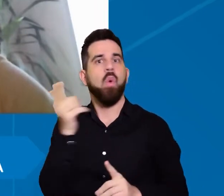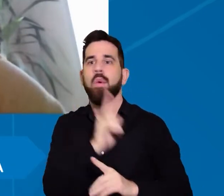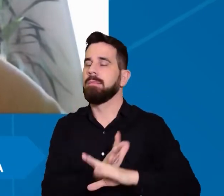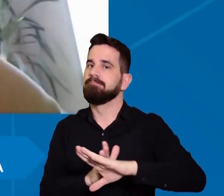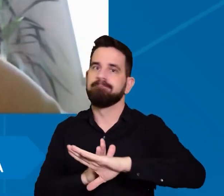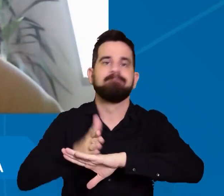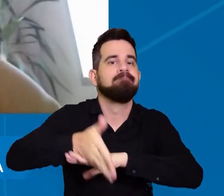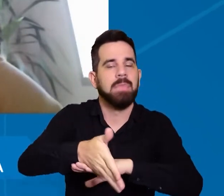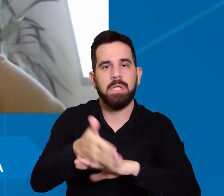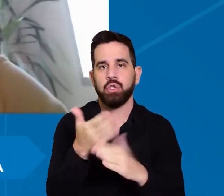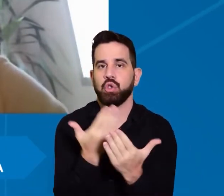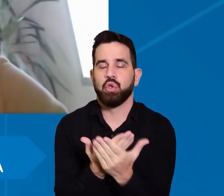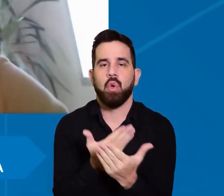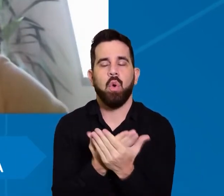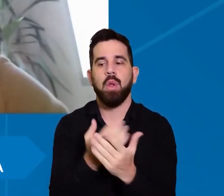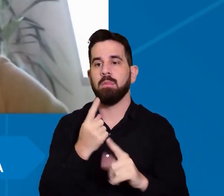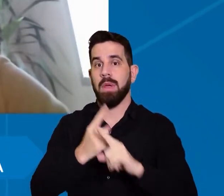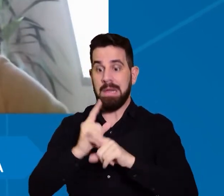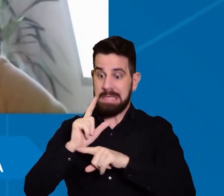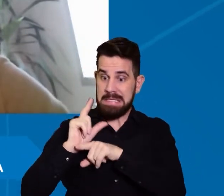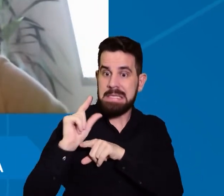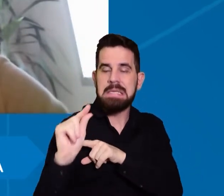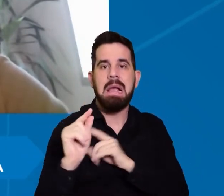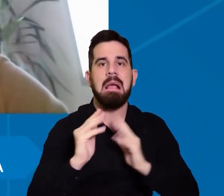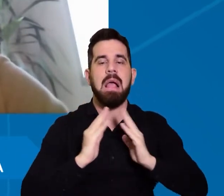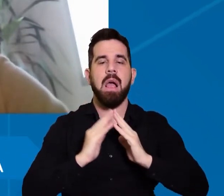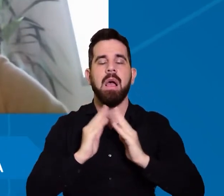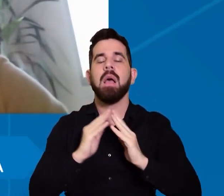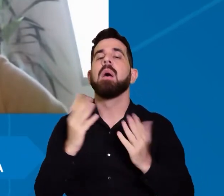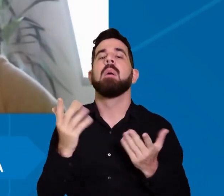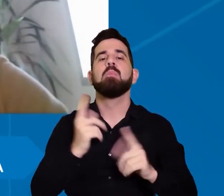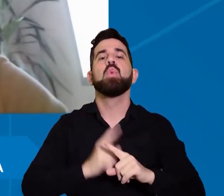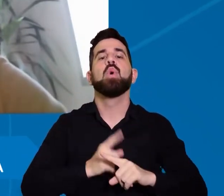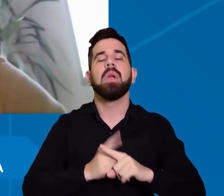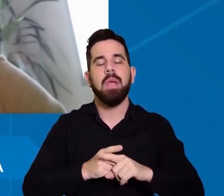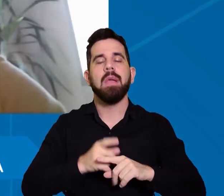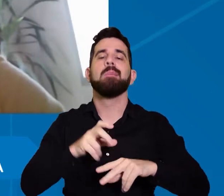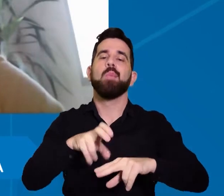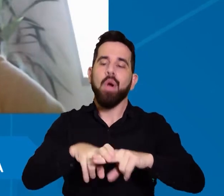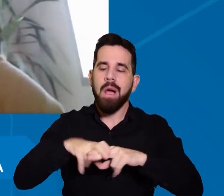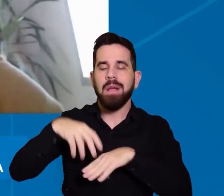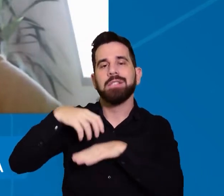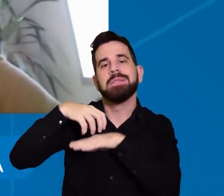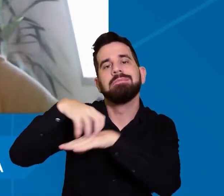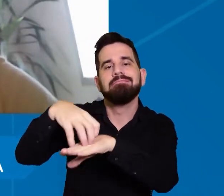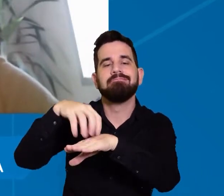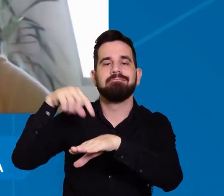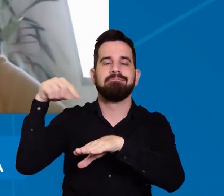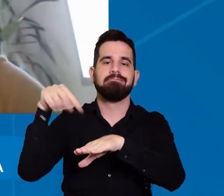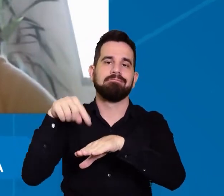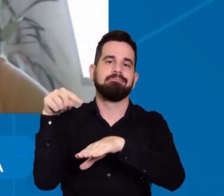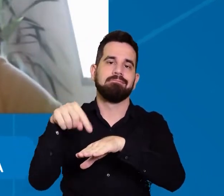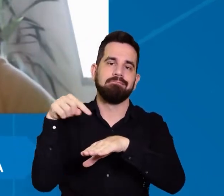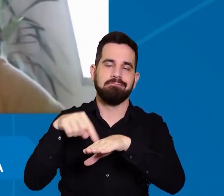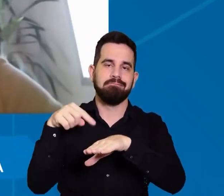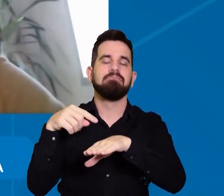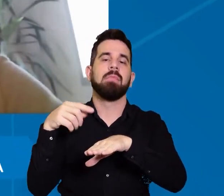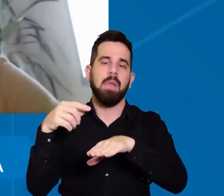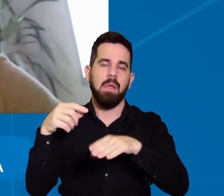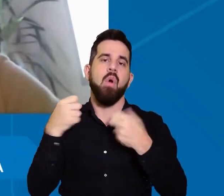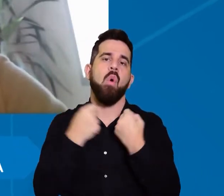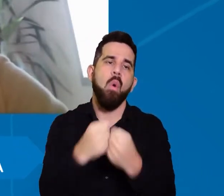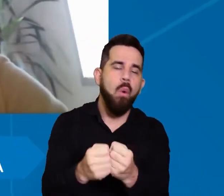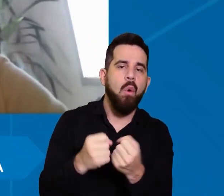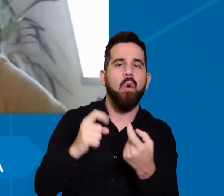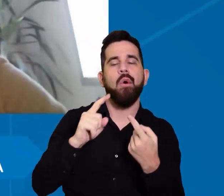sair de casa por deficiência do transporte público, não é? A falta de acessibilidade, muitas vezes,